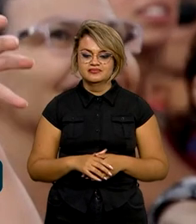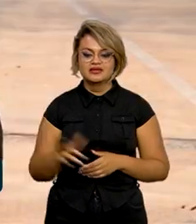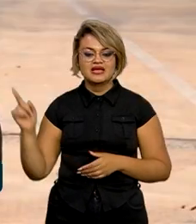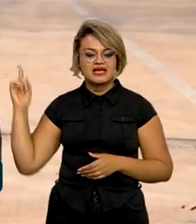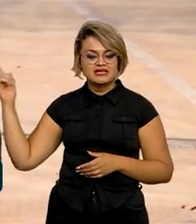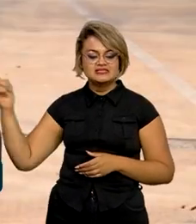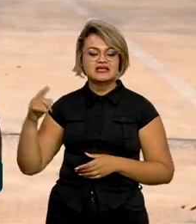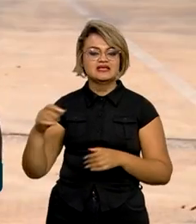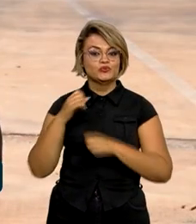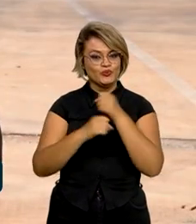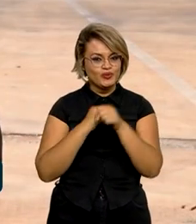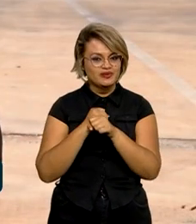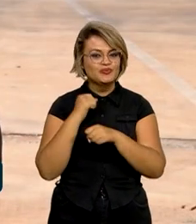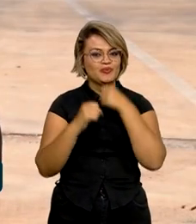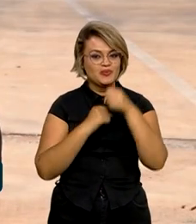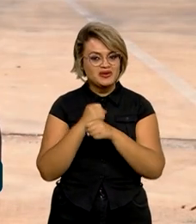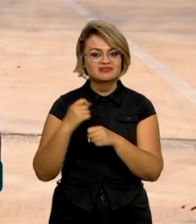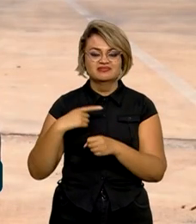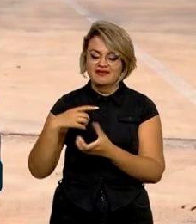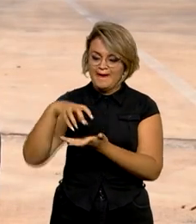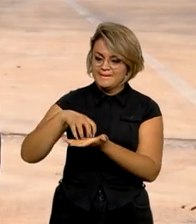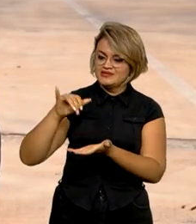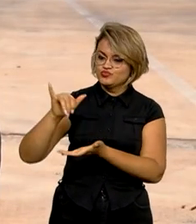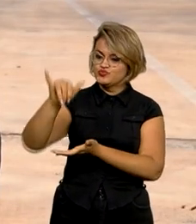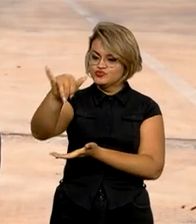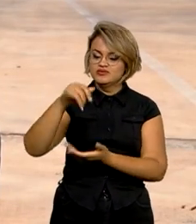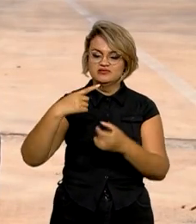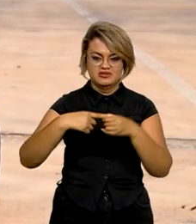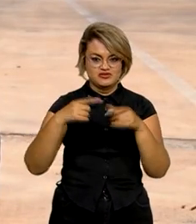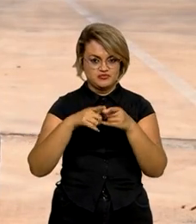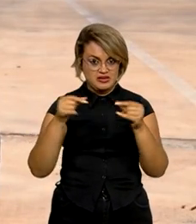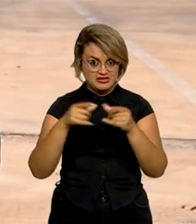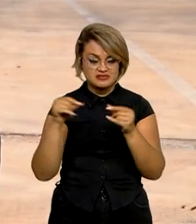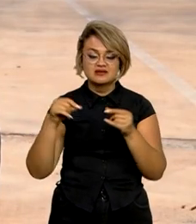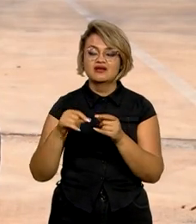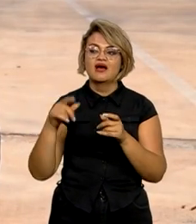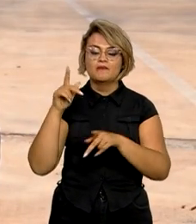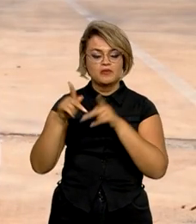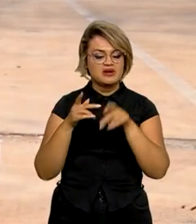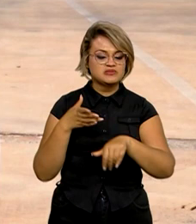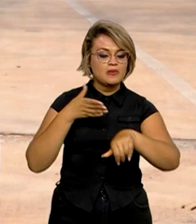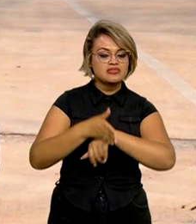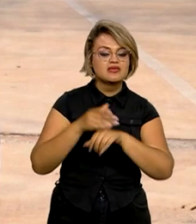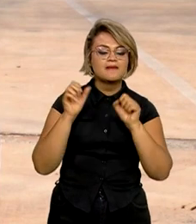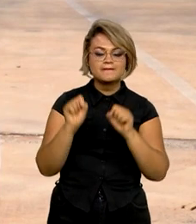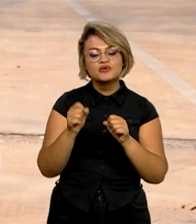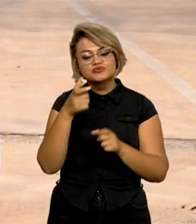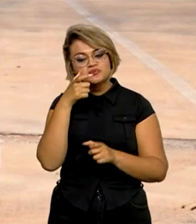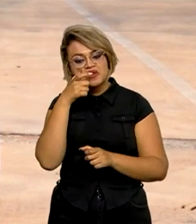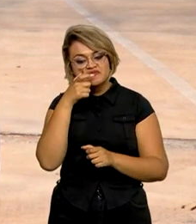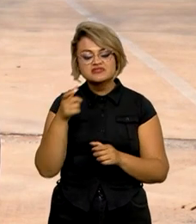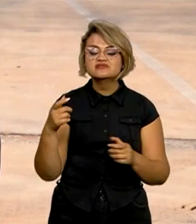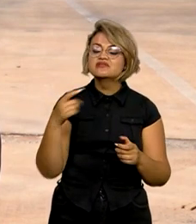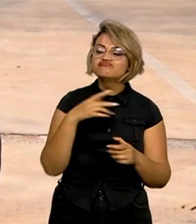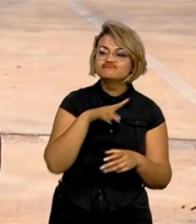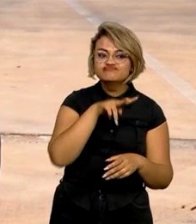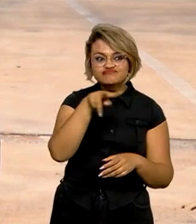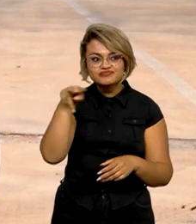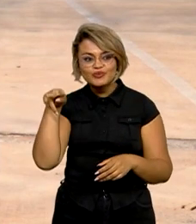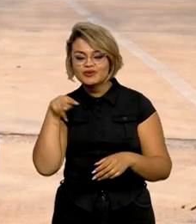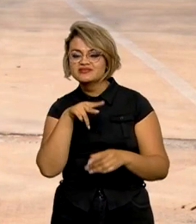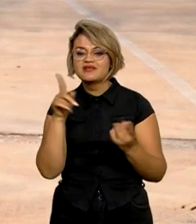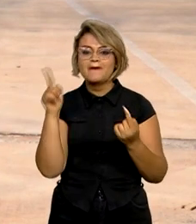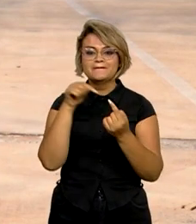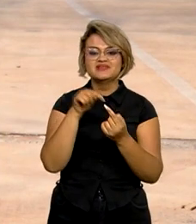é um evento anual em que a Base Aérea de Brasília abre seus portões para a população vir nos visitar e conhecer a nossa